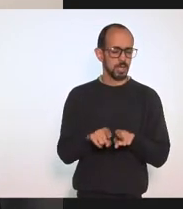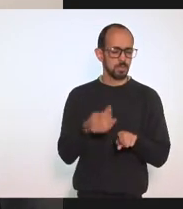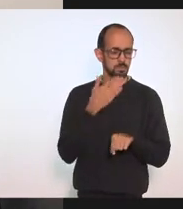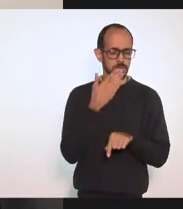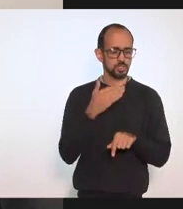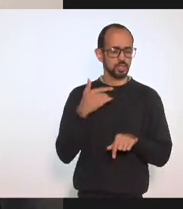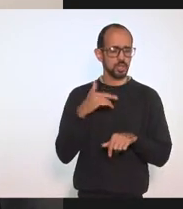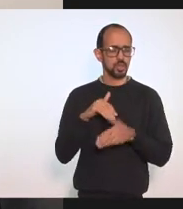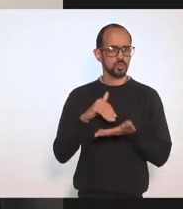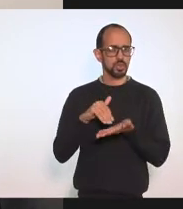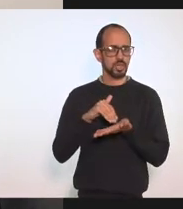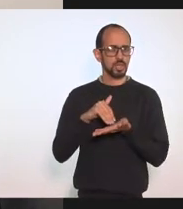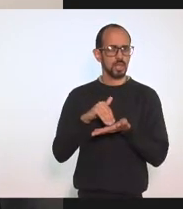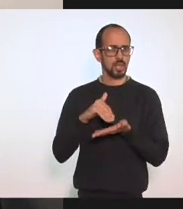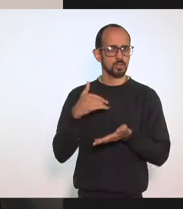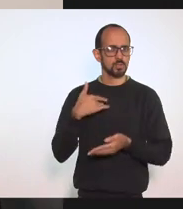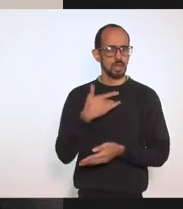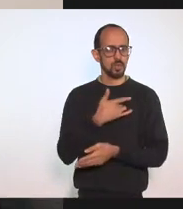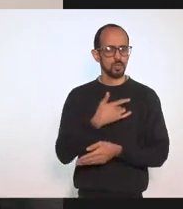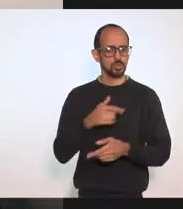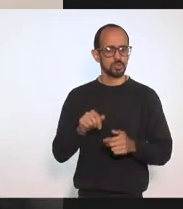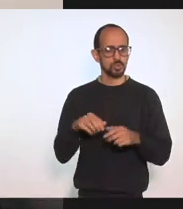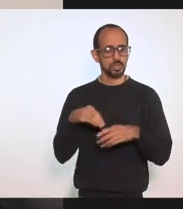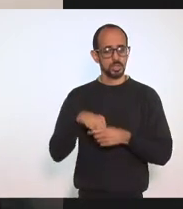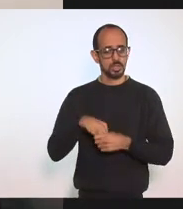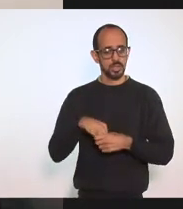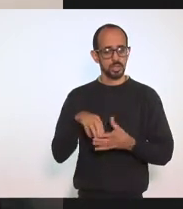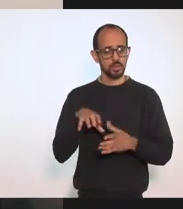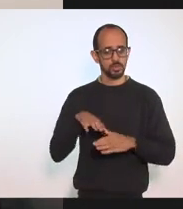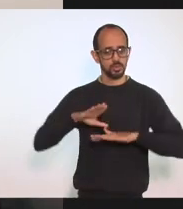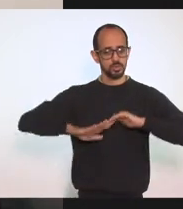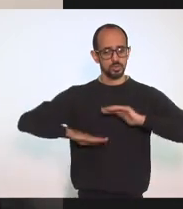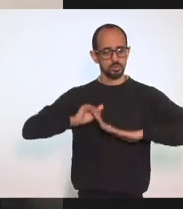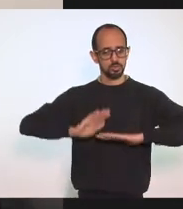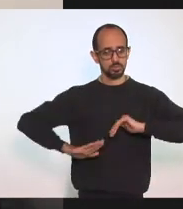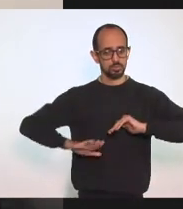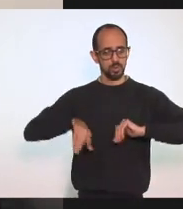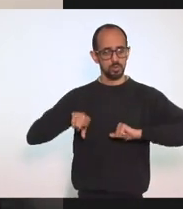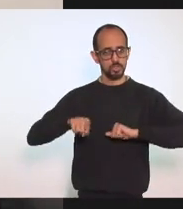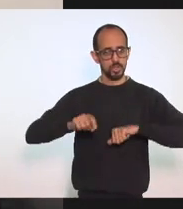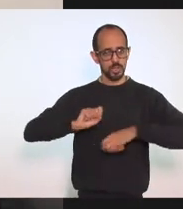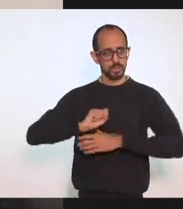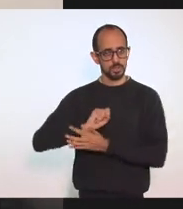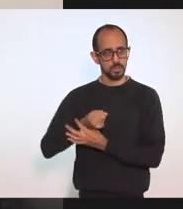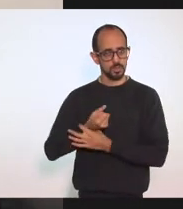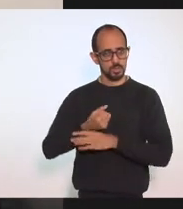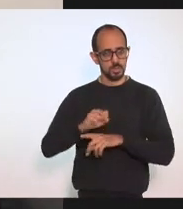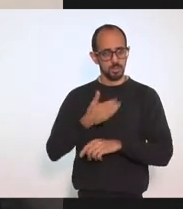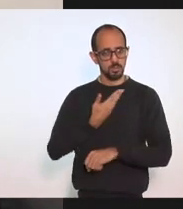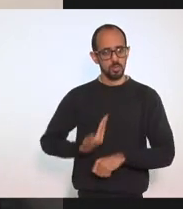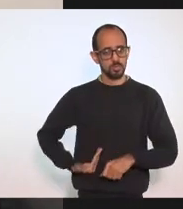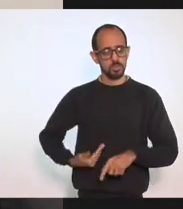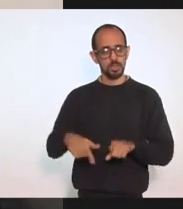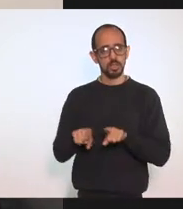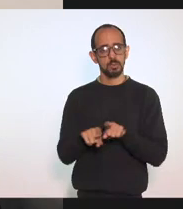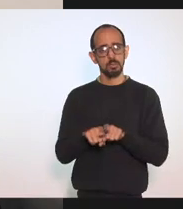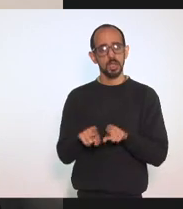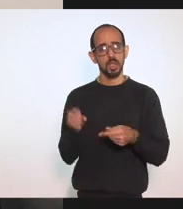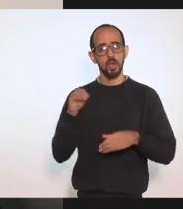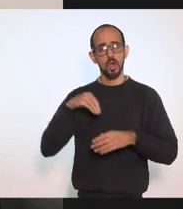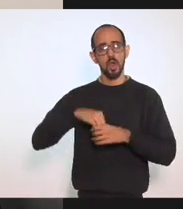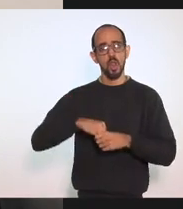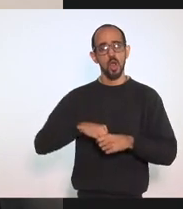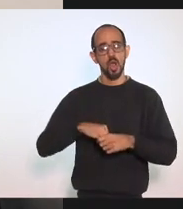Que dentro Deste segmento Dos profissionais Da segurança Pública Também possa Inserir A